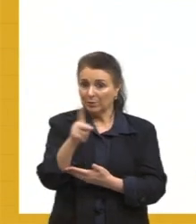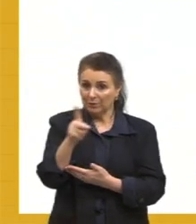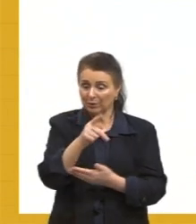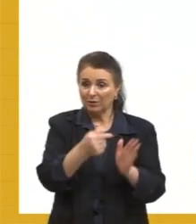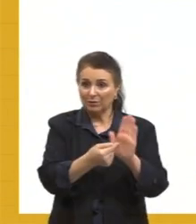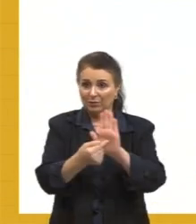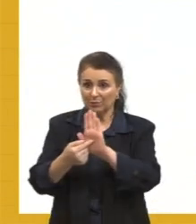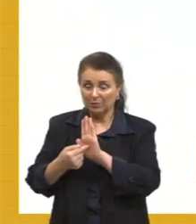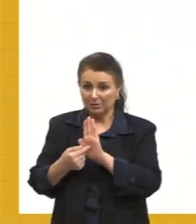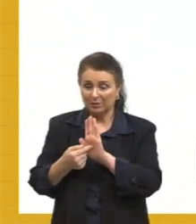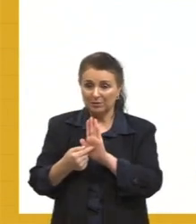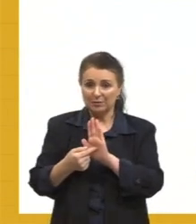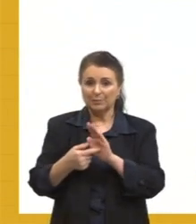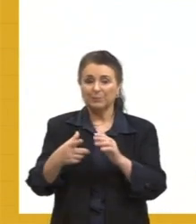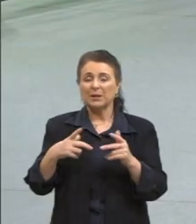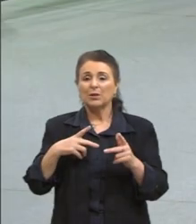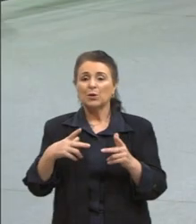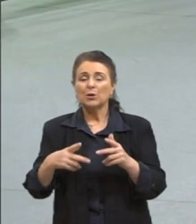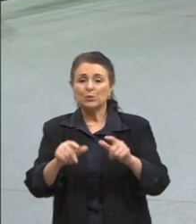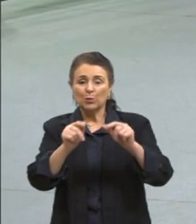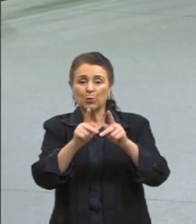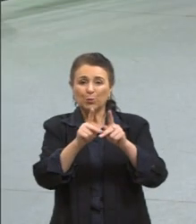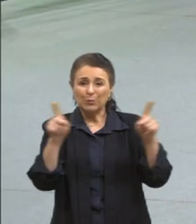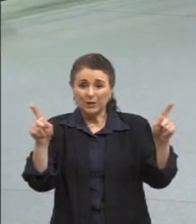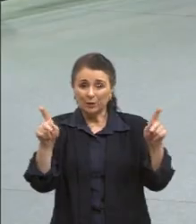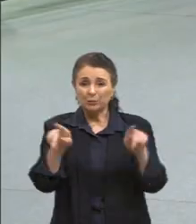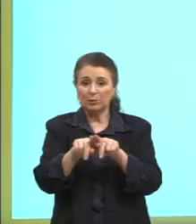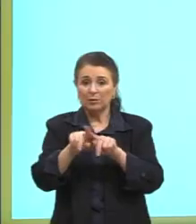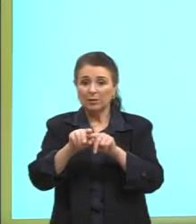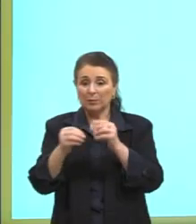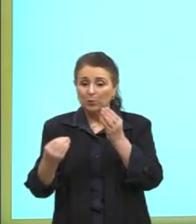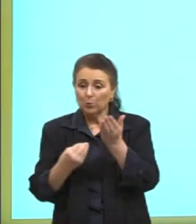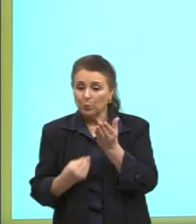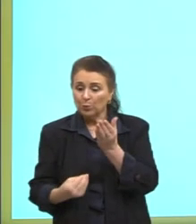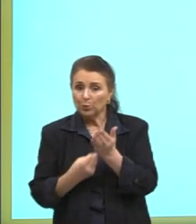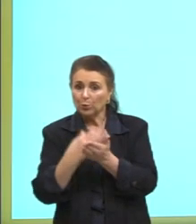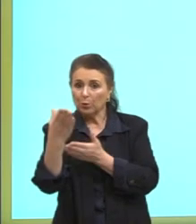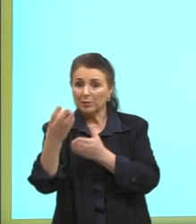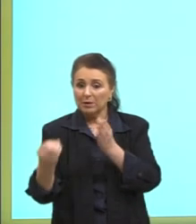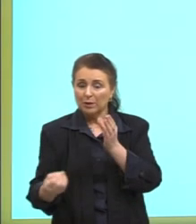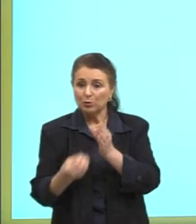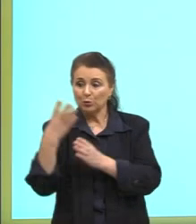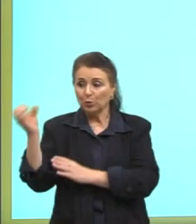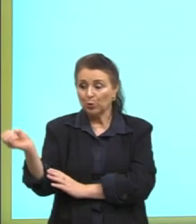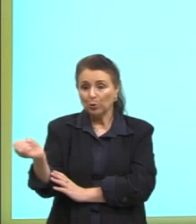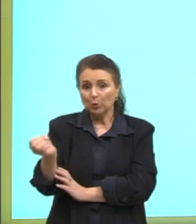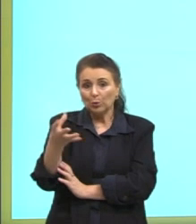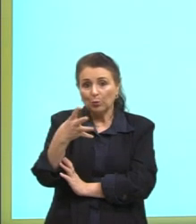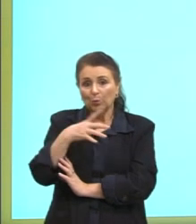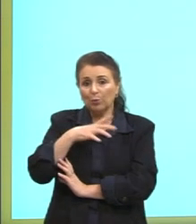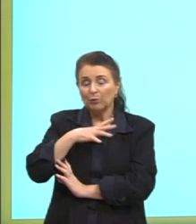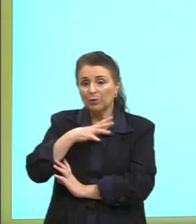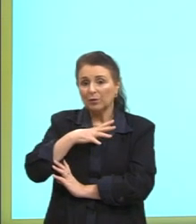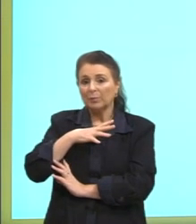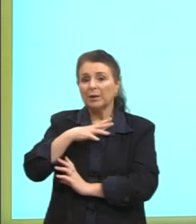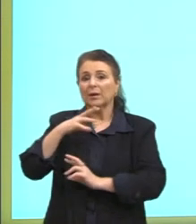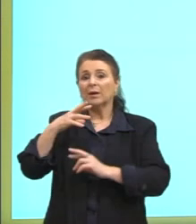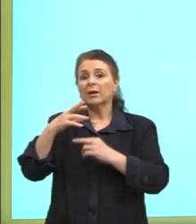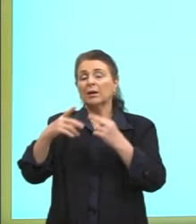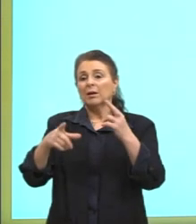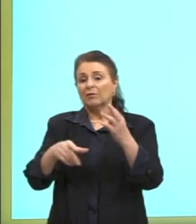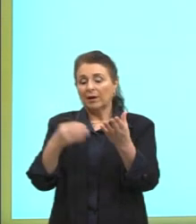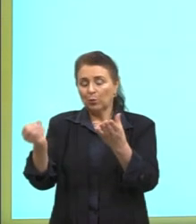é que durante o humanismo e o período do Renascimento, o português vai crescer muito na literatura.